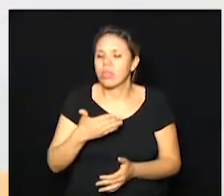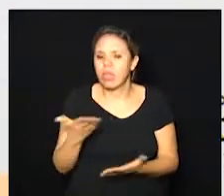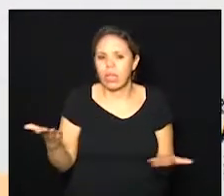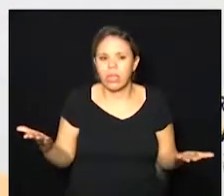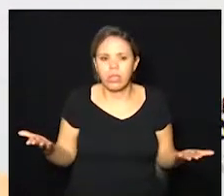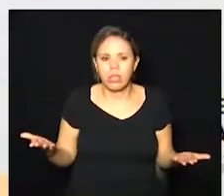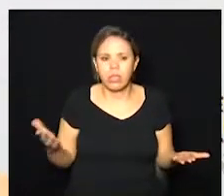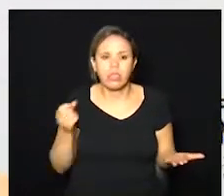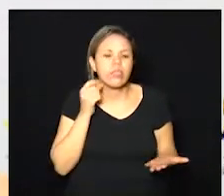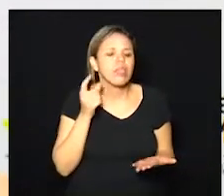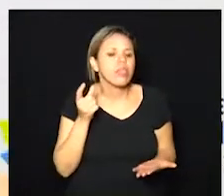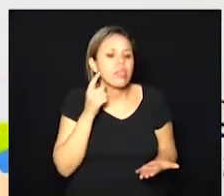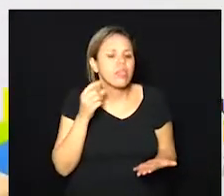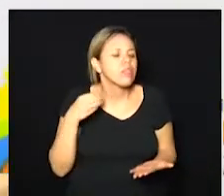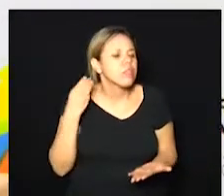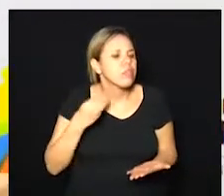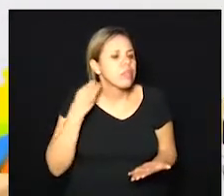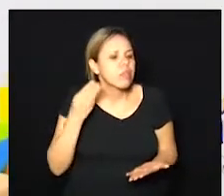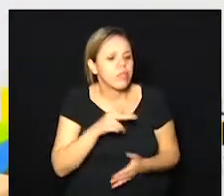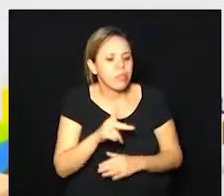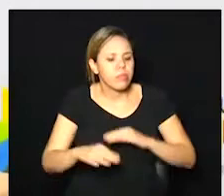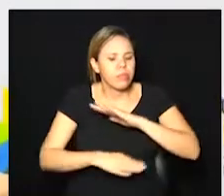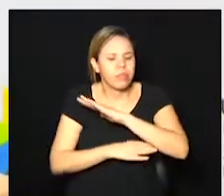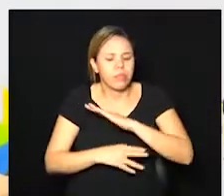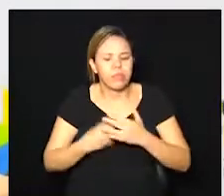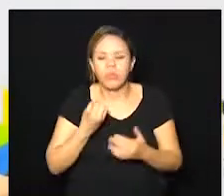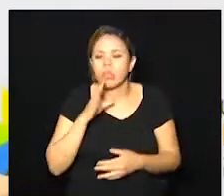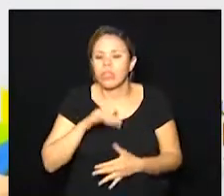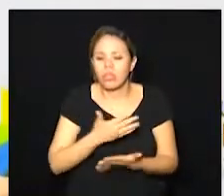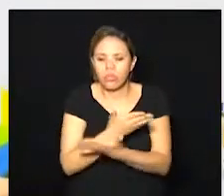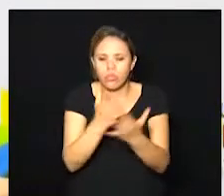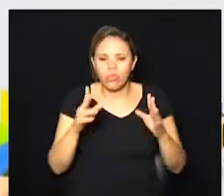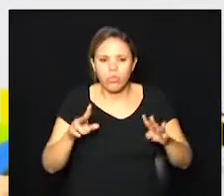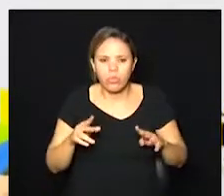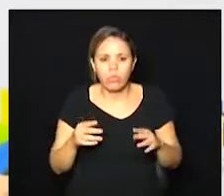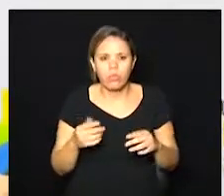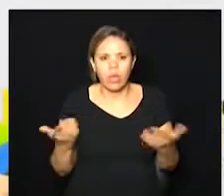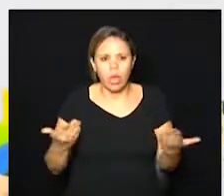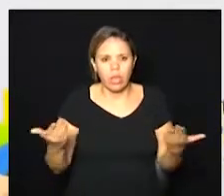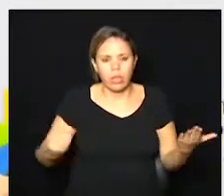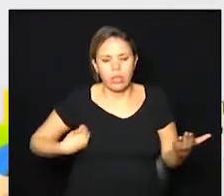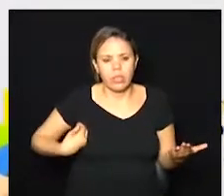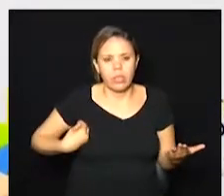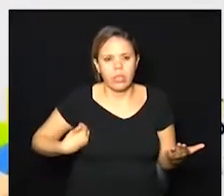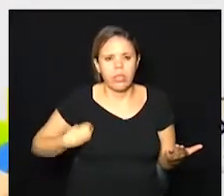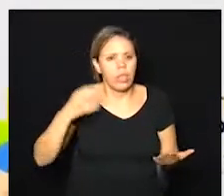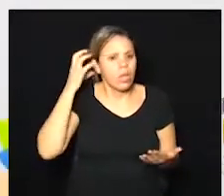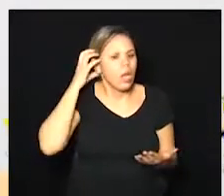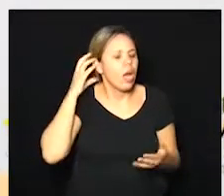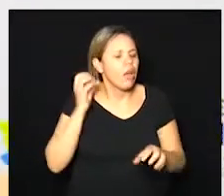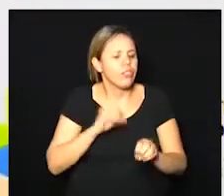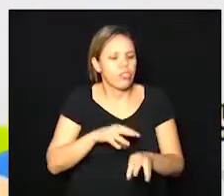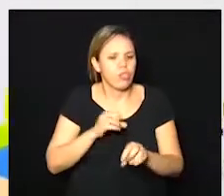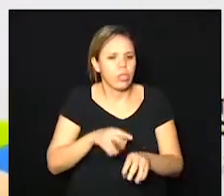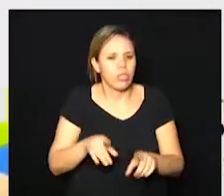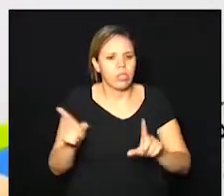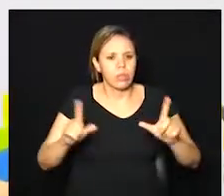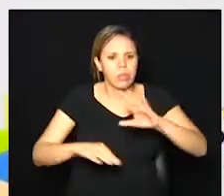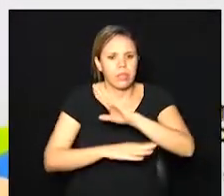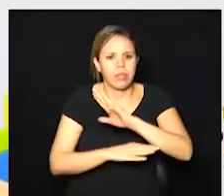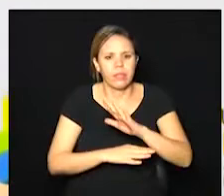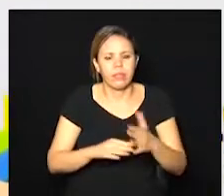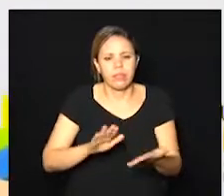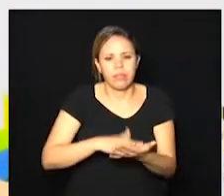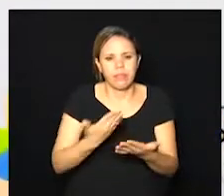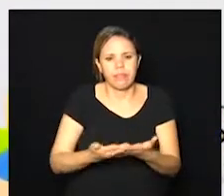boa tarde carmino boa tarde marcos benadelli presidente da câmara boa tarde a todos prefeito estamos aqui ao vivo na rádio educativa na tv câmara